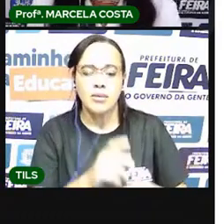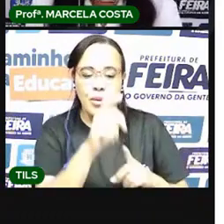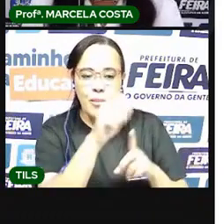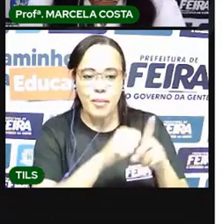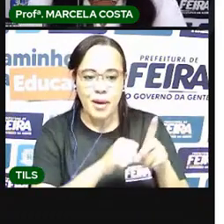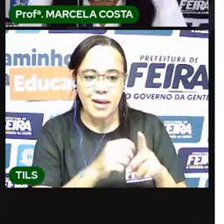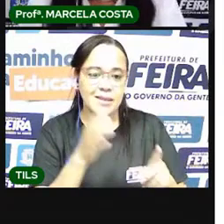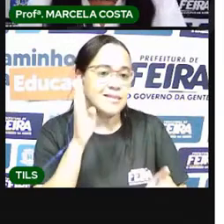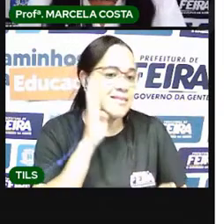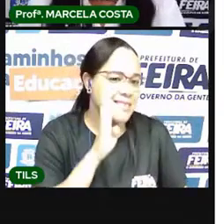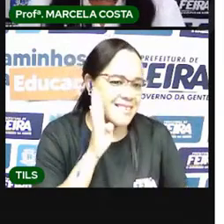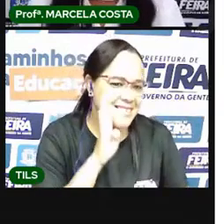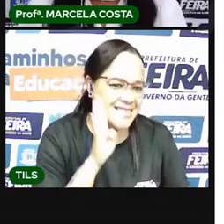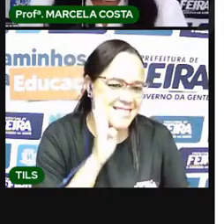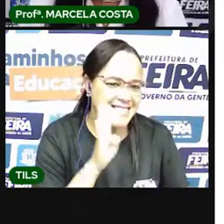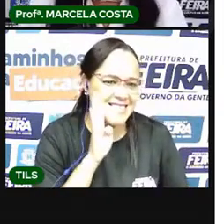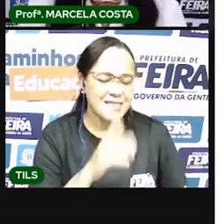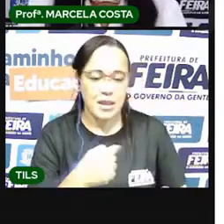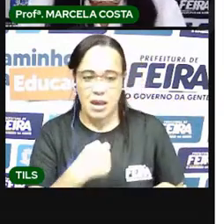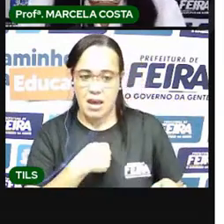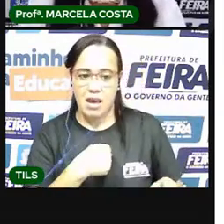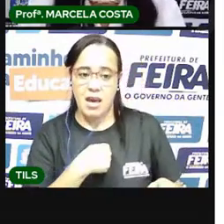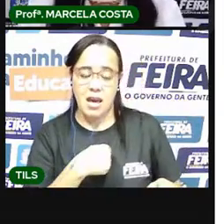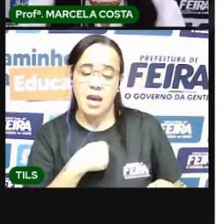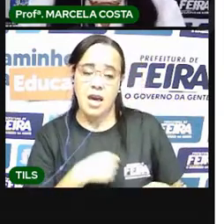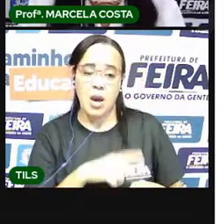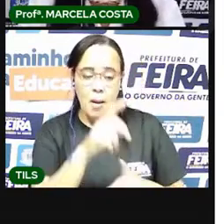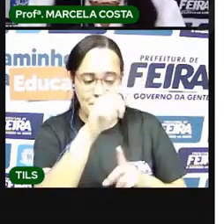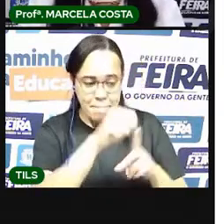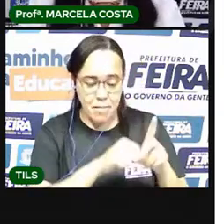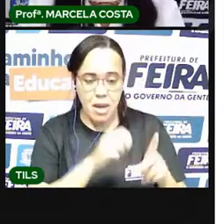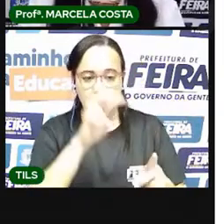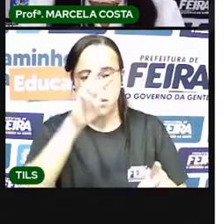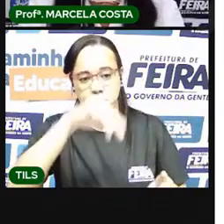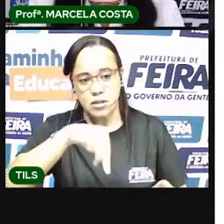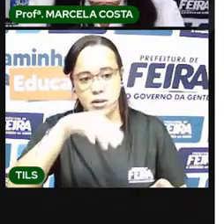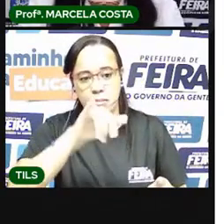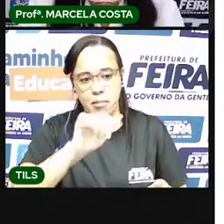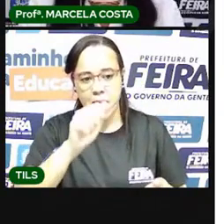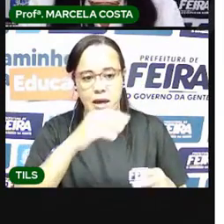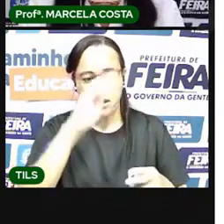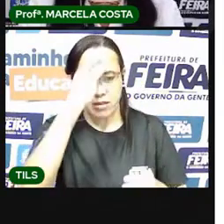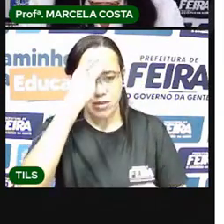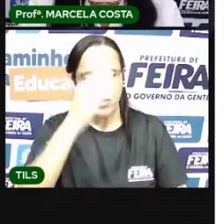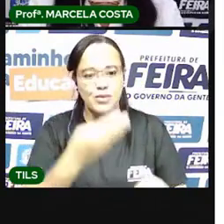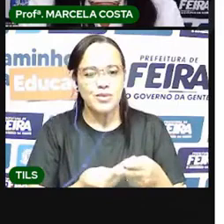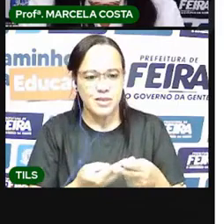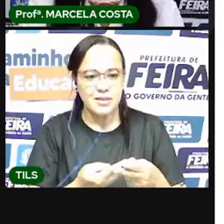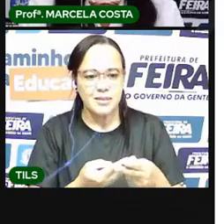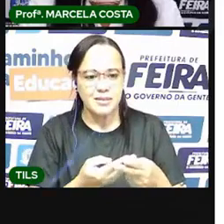Legal! Eu faço aniversário no mês de março. Olha ele aqui.